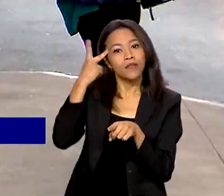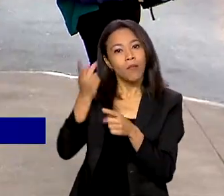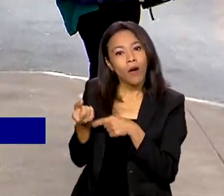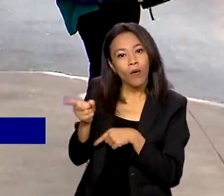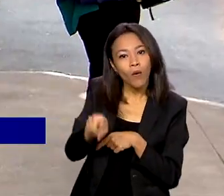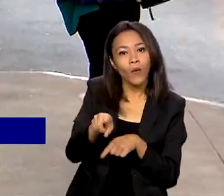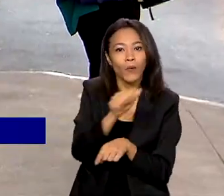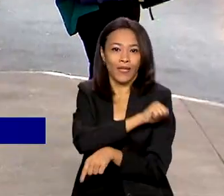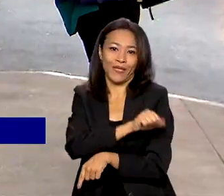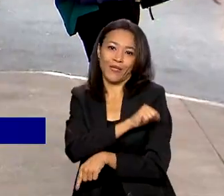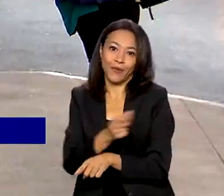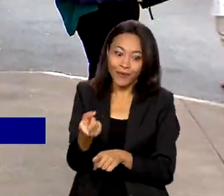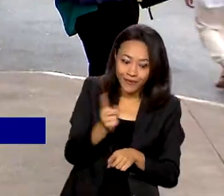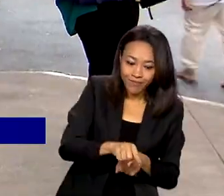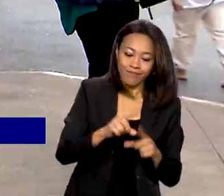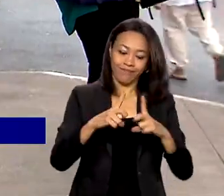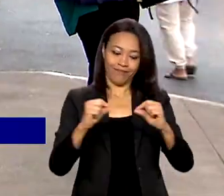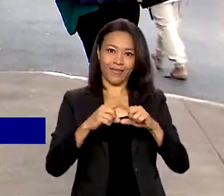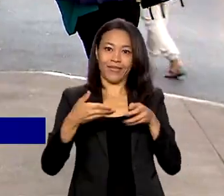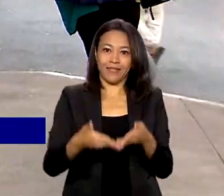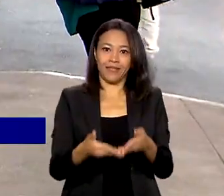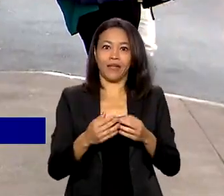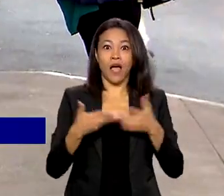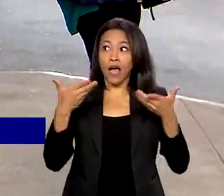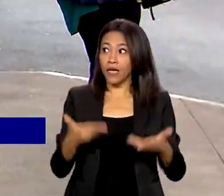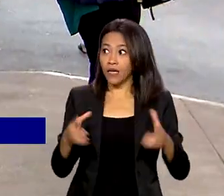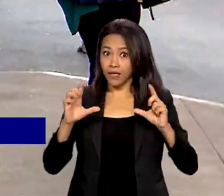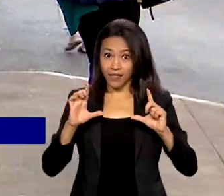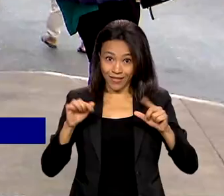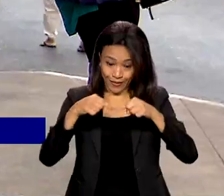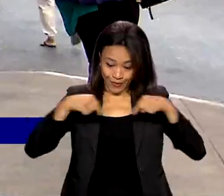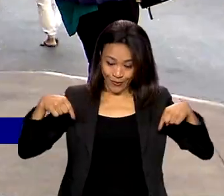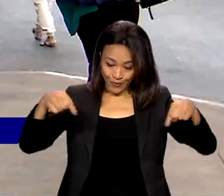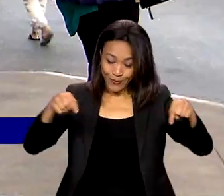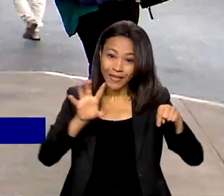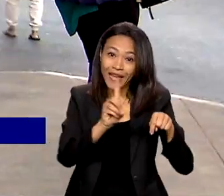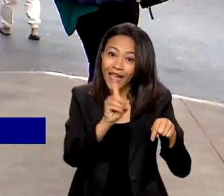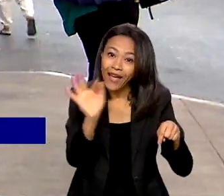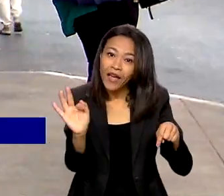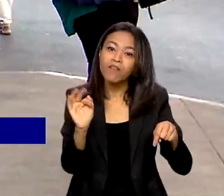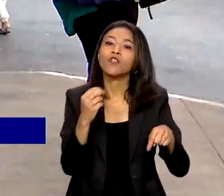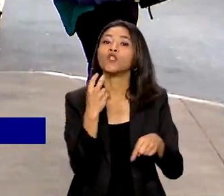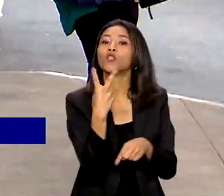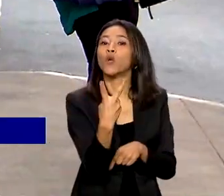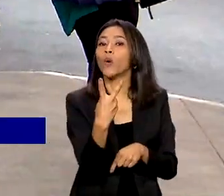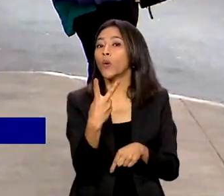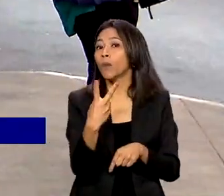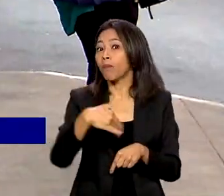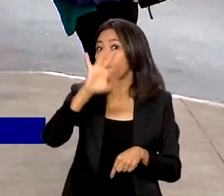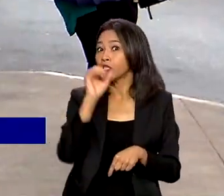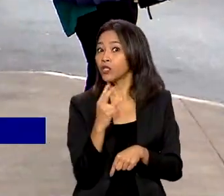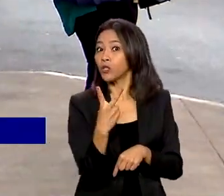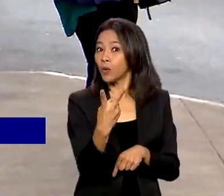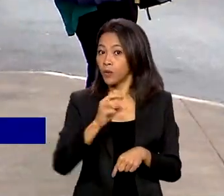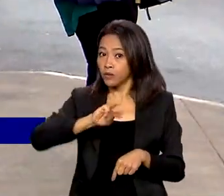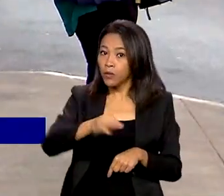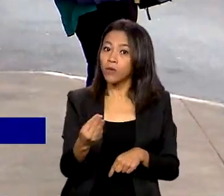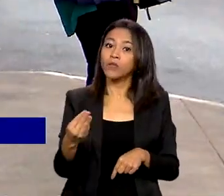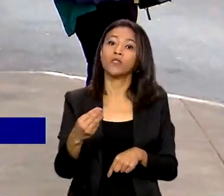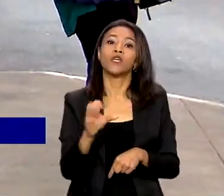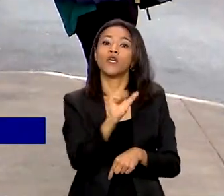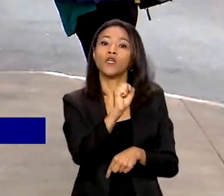Paulo e Rio de Janeiro. Aqui no quadradinho, somos mais de 2 milhões e 800 mil